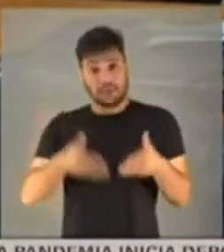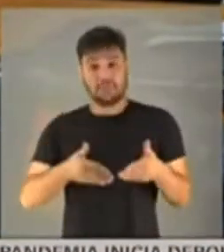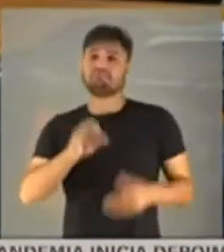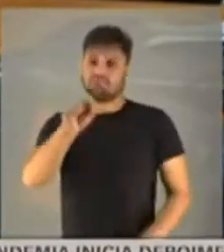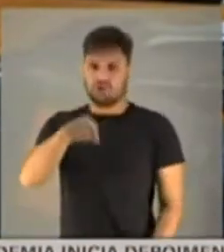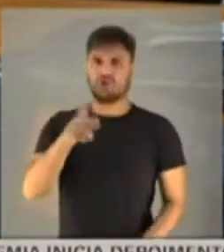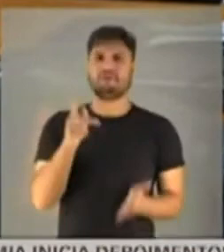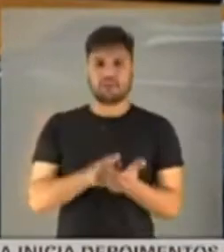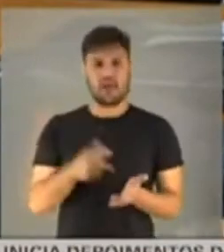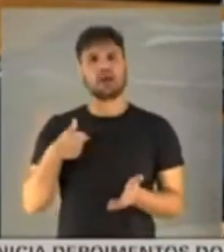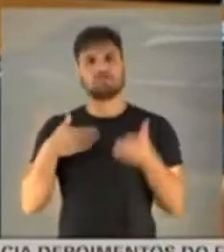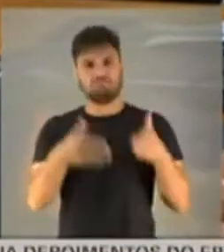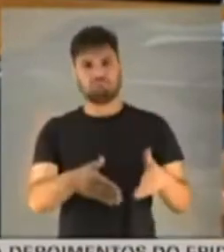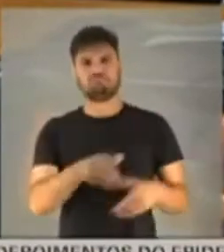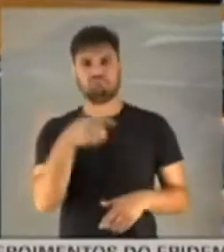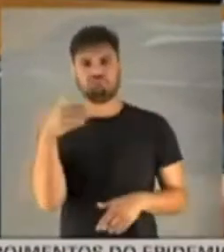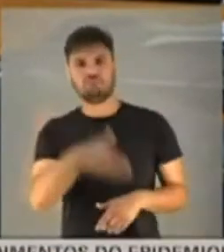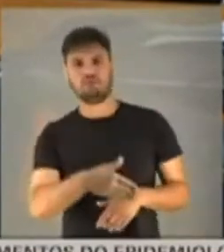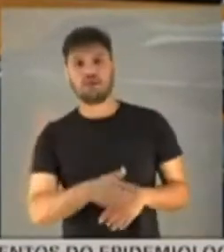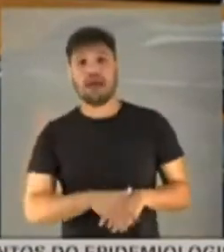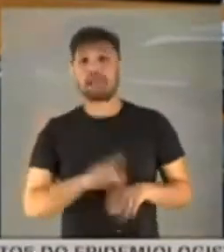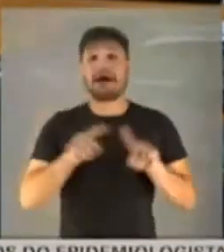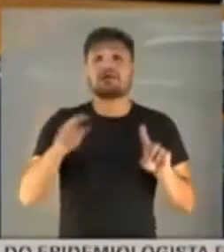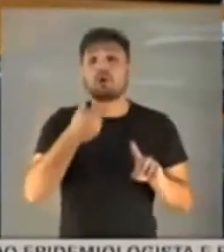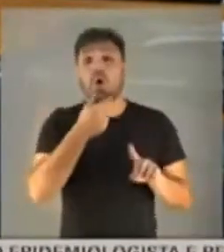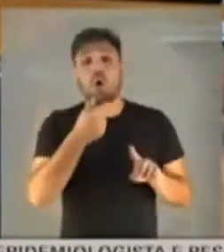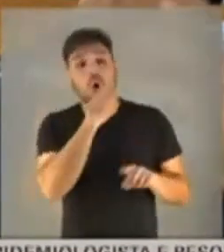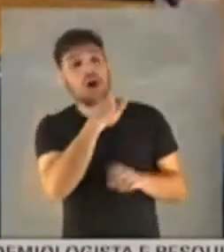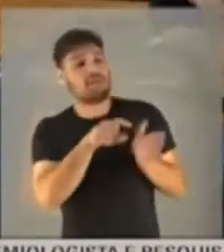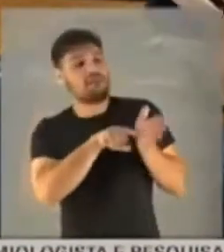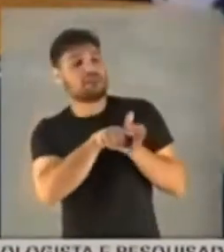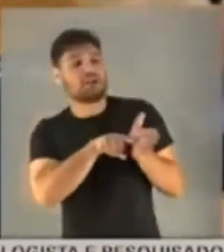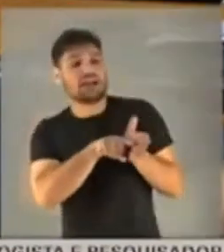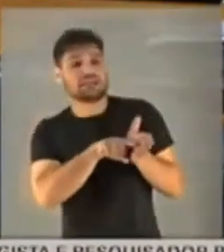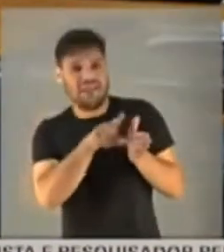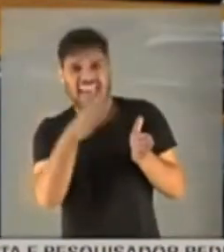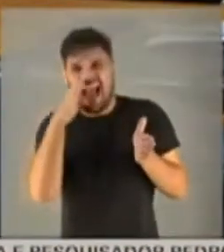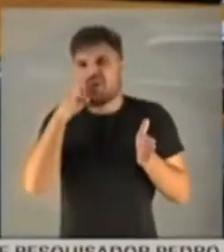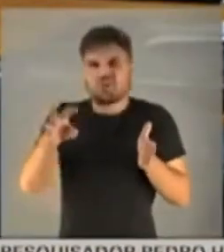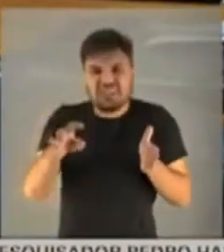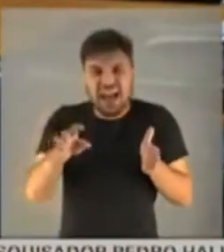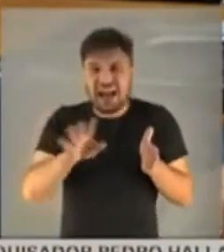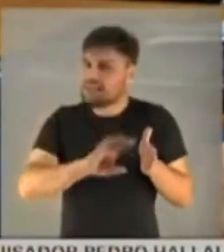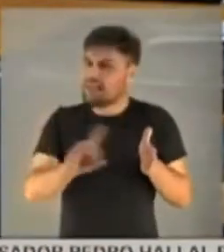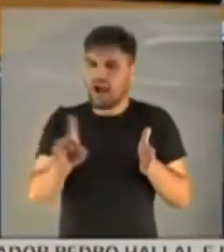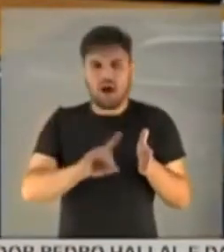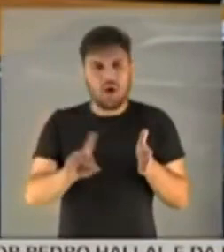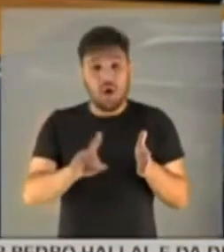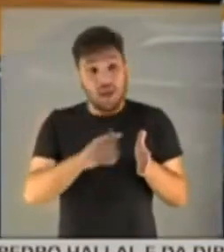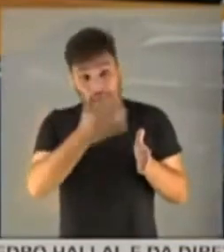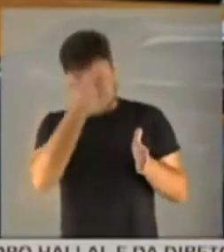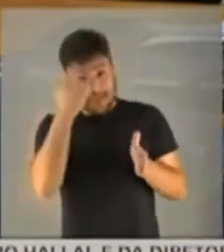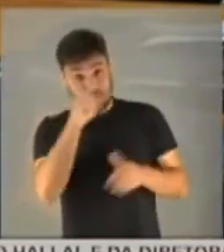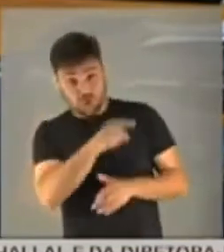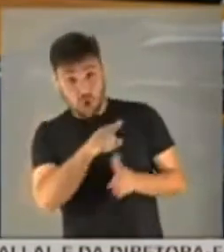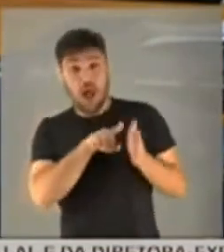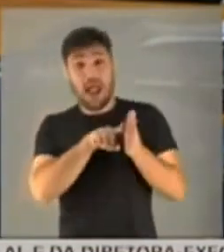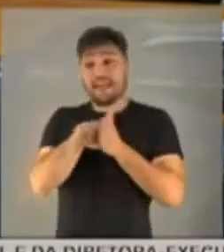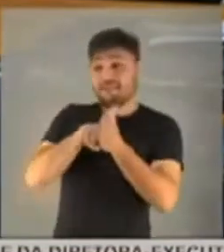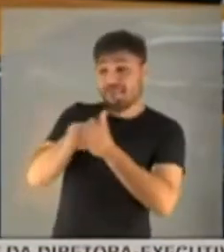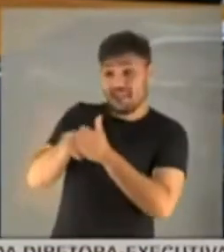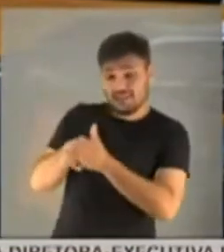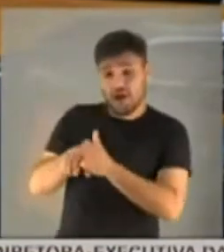É verdade. Agora, qual é o papel do investigador? É sair acusando ao Léo? Não. O papel do investigador...